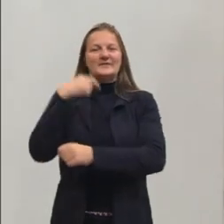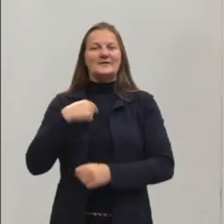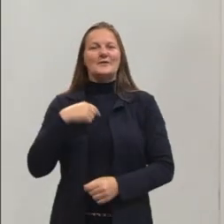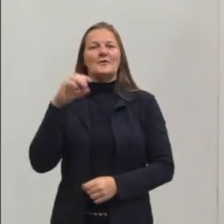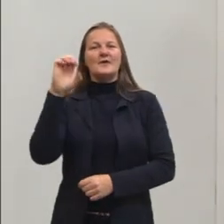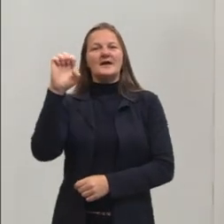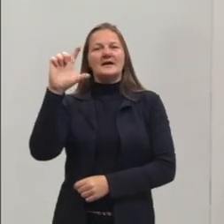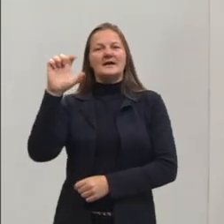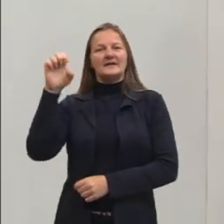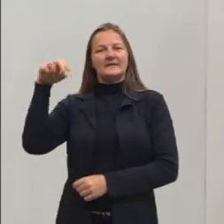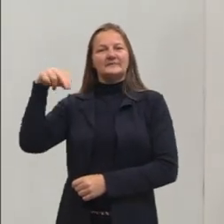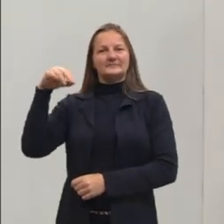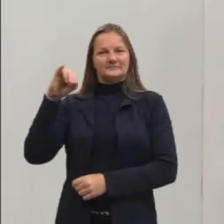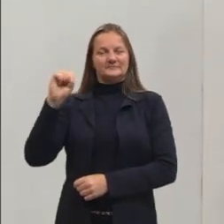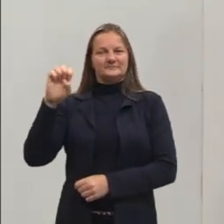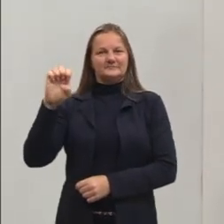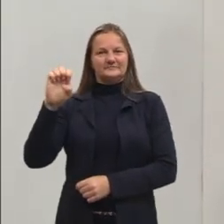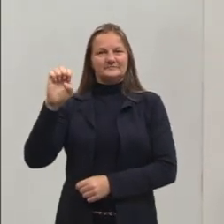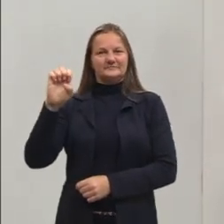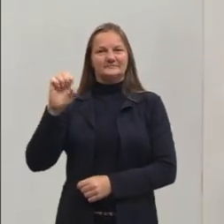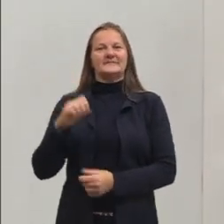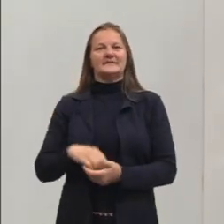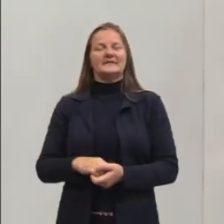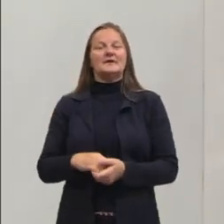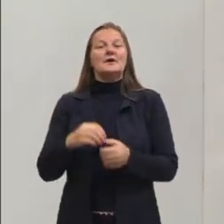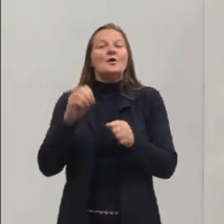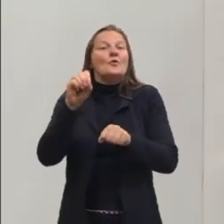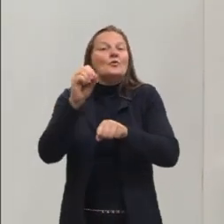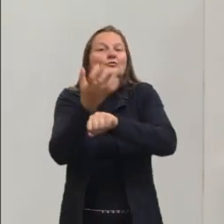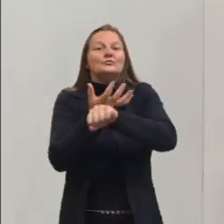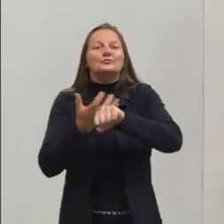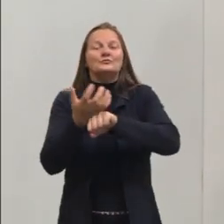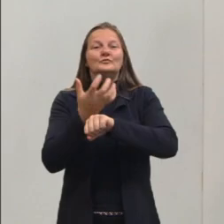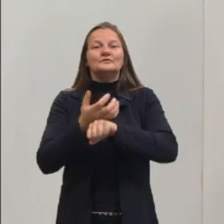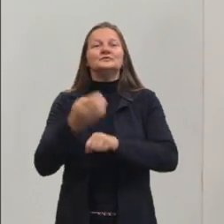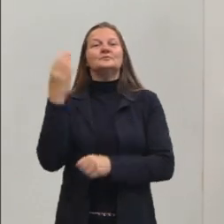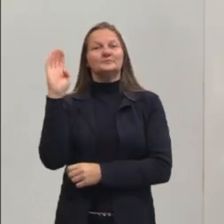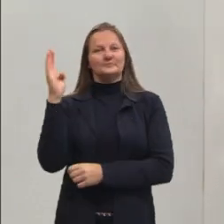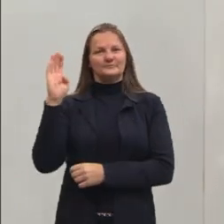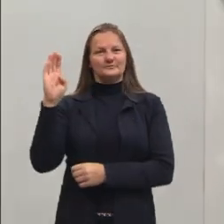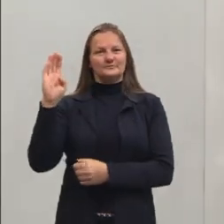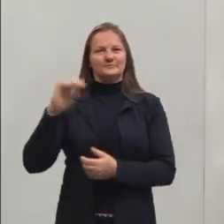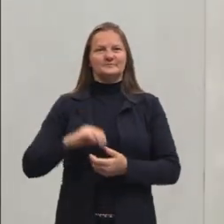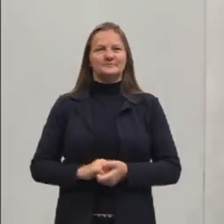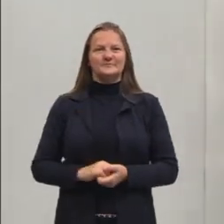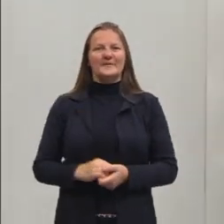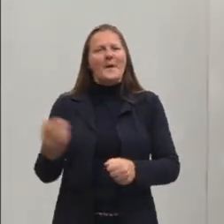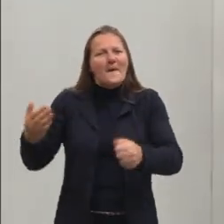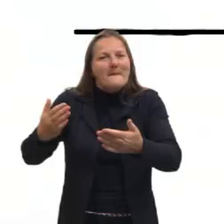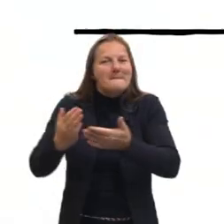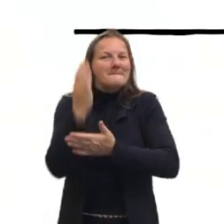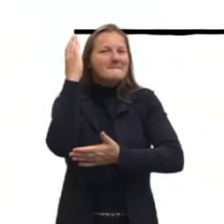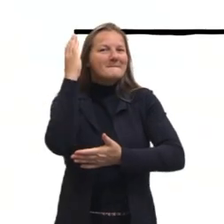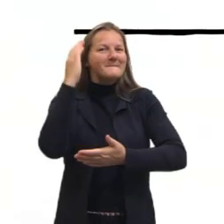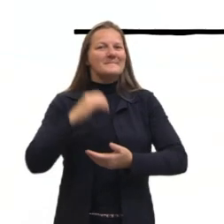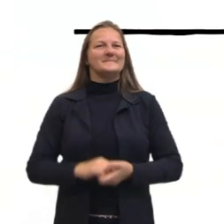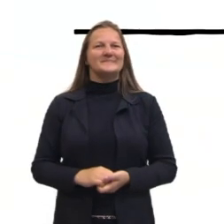Helenise Pereira e estarei aqui com vocês no componente curricular de Biologia. Partiu passar?